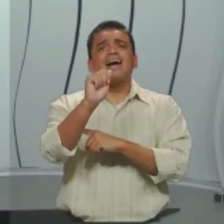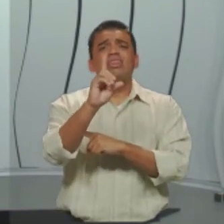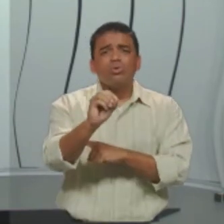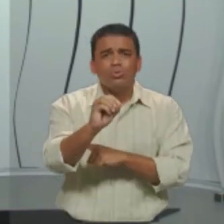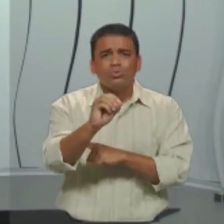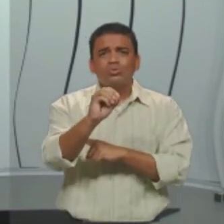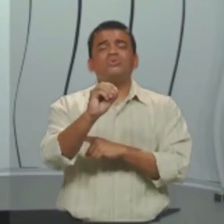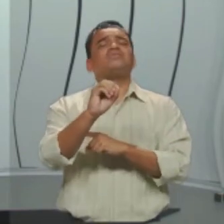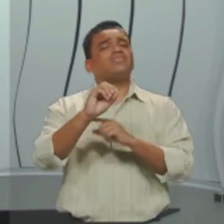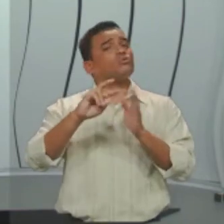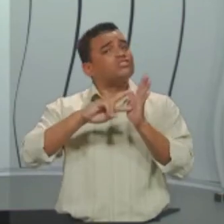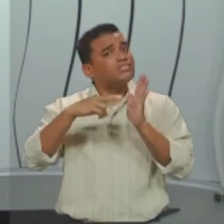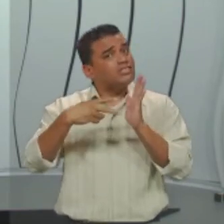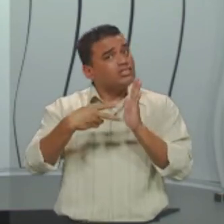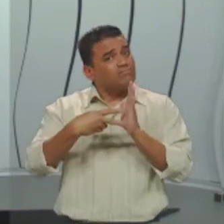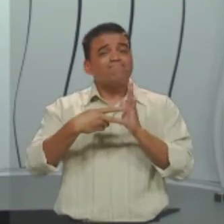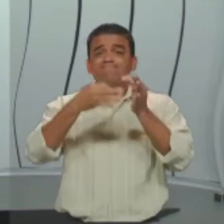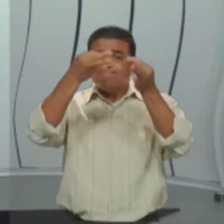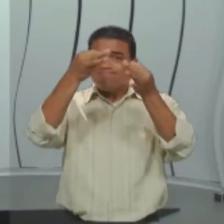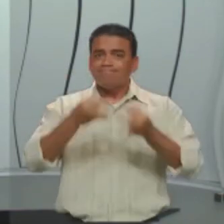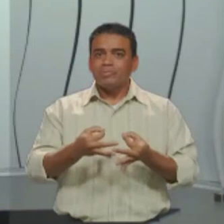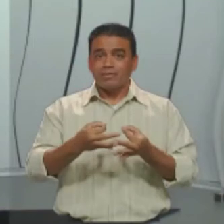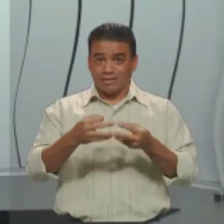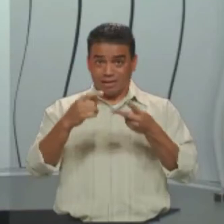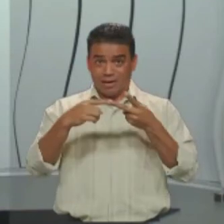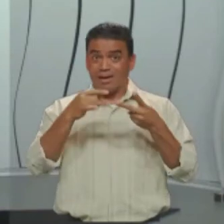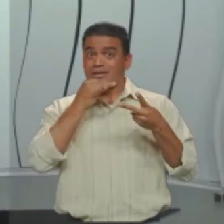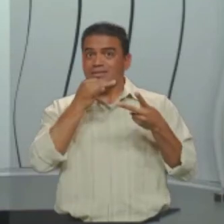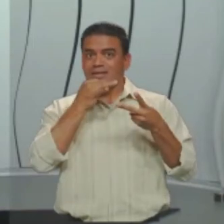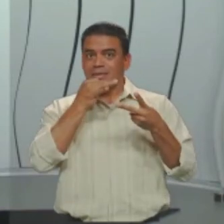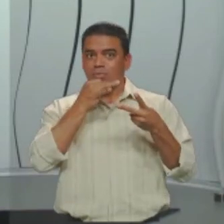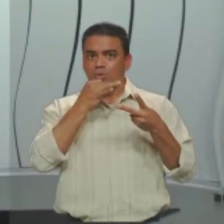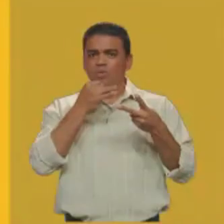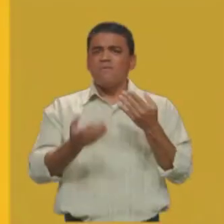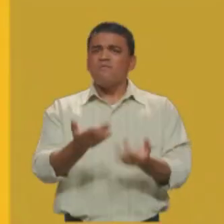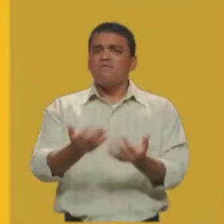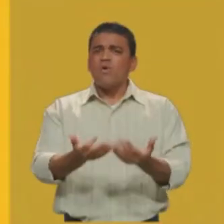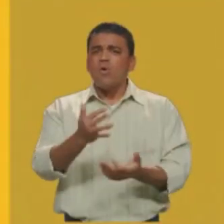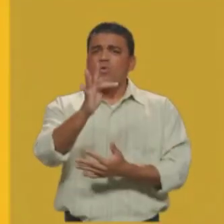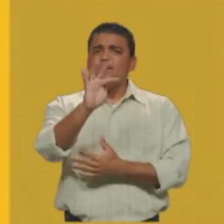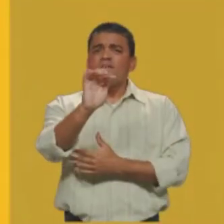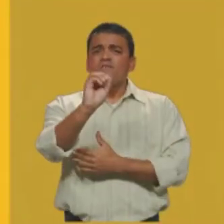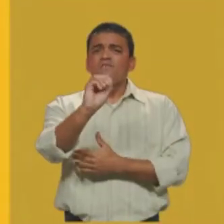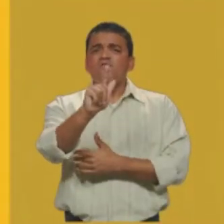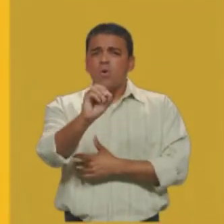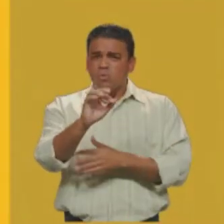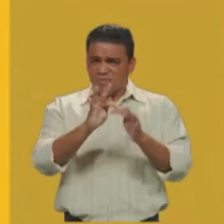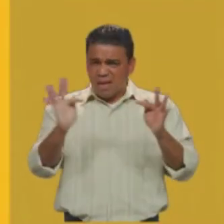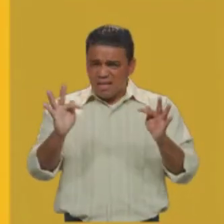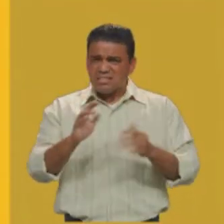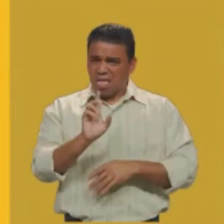sentido completo. Neste outro exemplo, fogo. Professora, mas isto é uma frase?